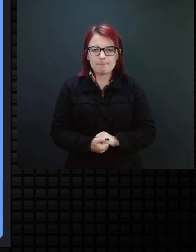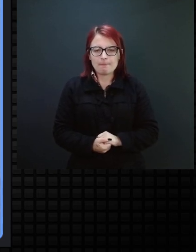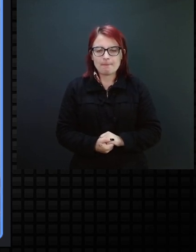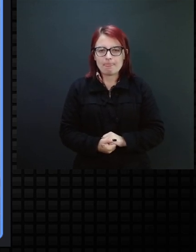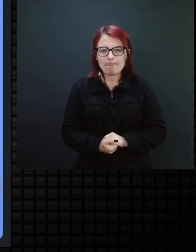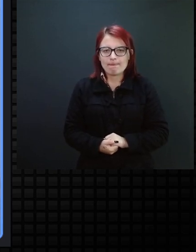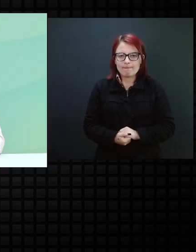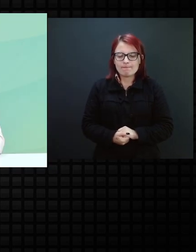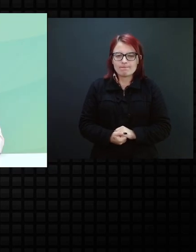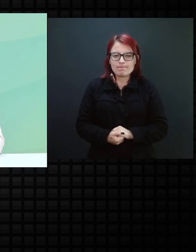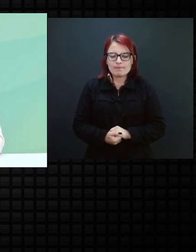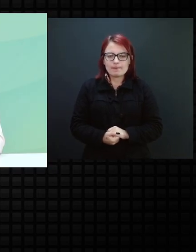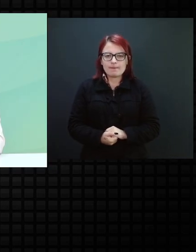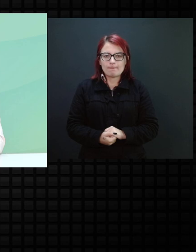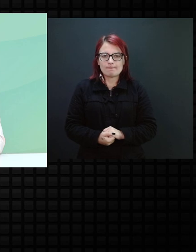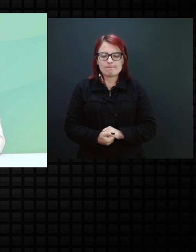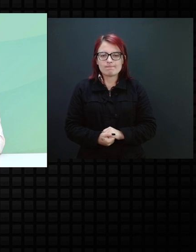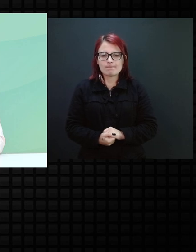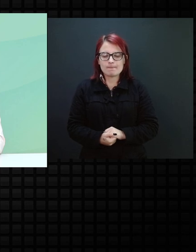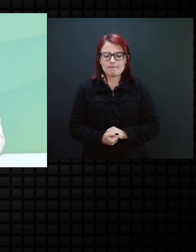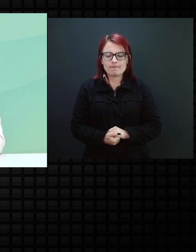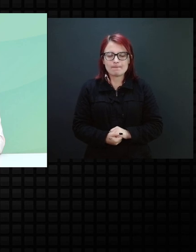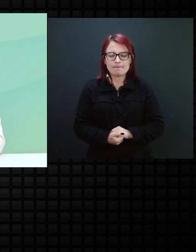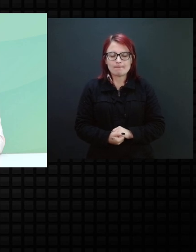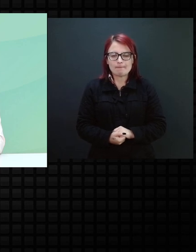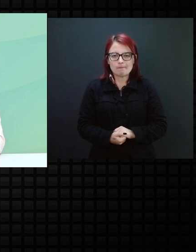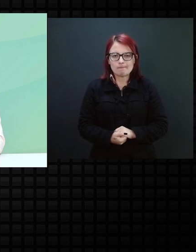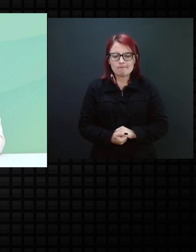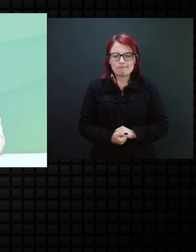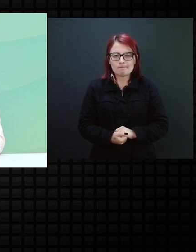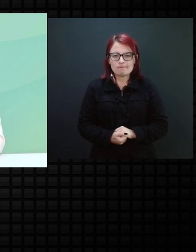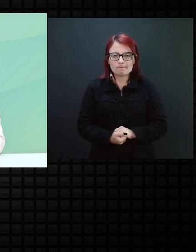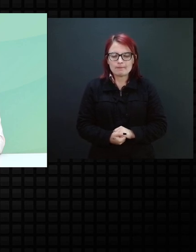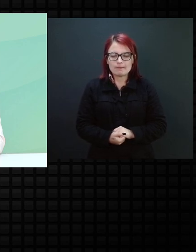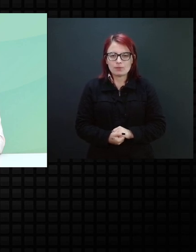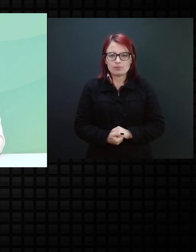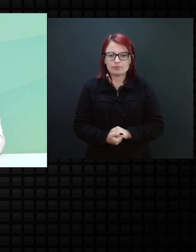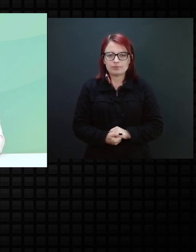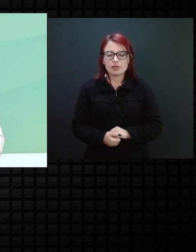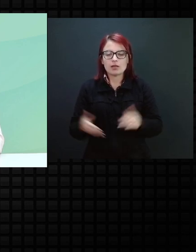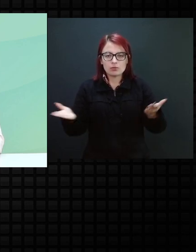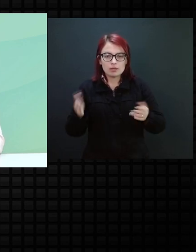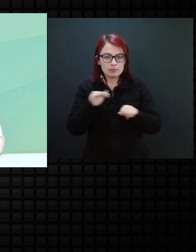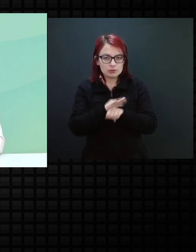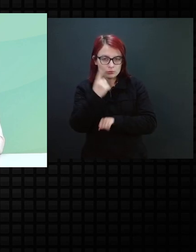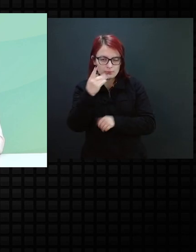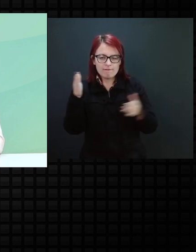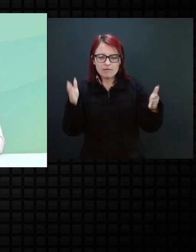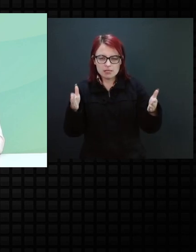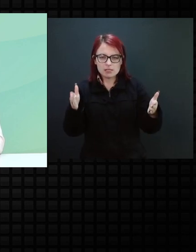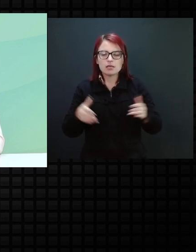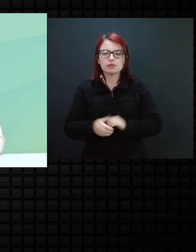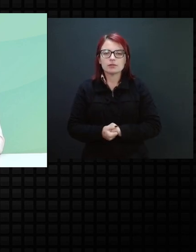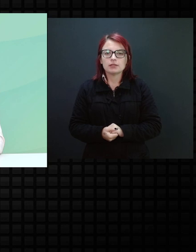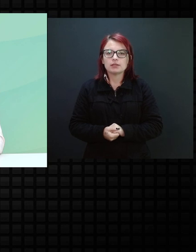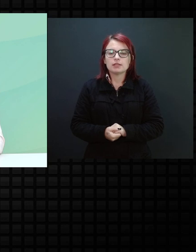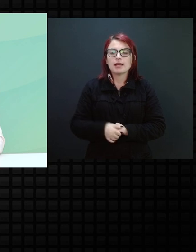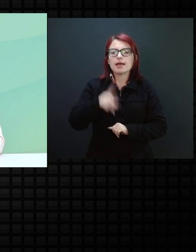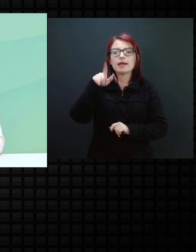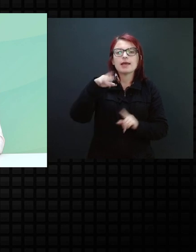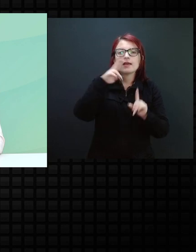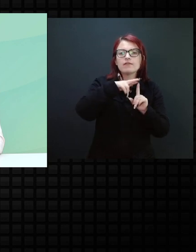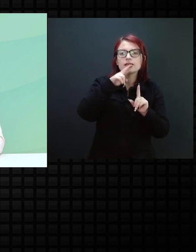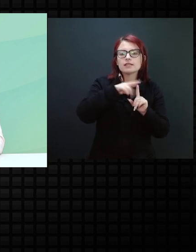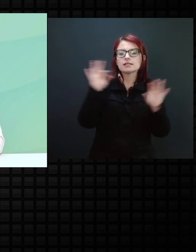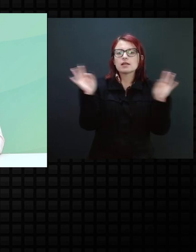Partindo agora, professor, para mais uma fase, que é a referência